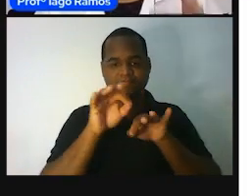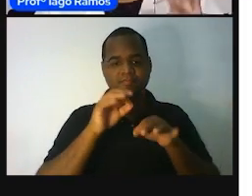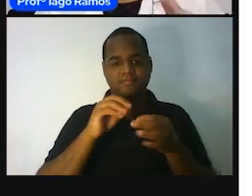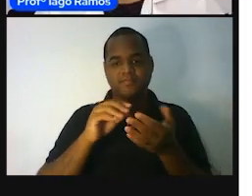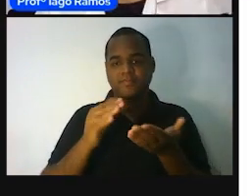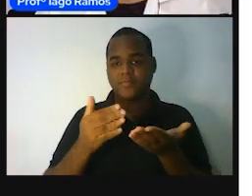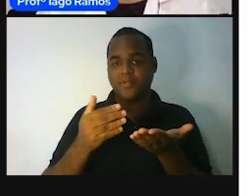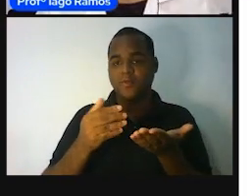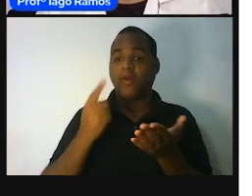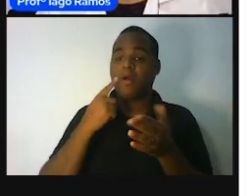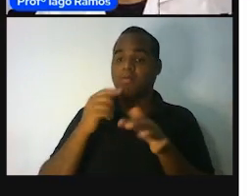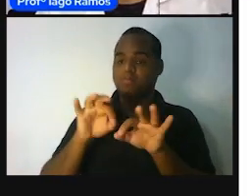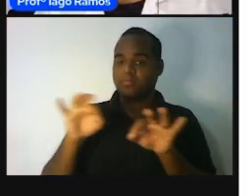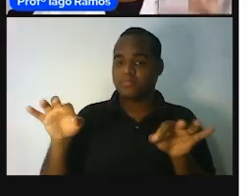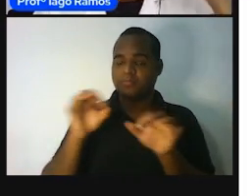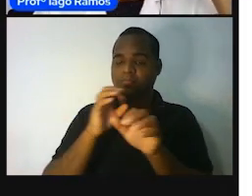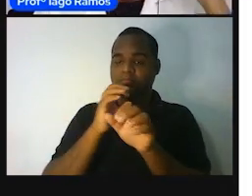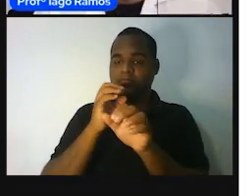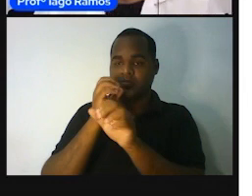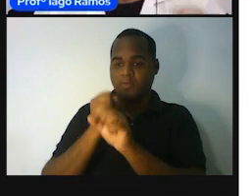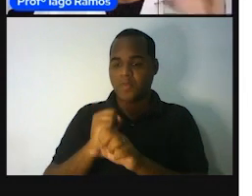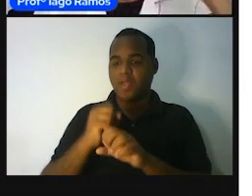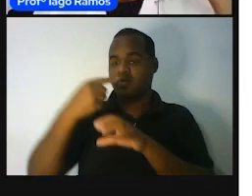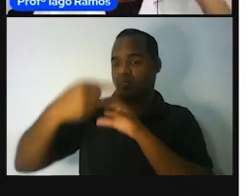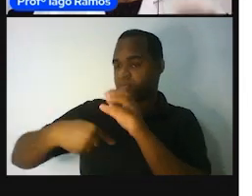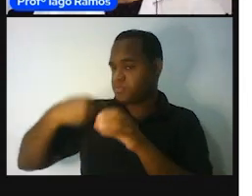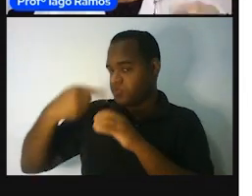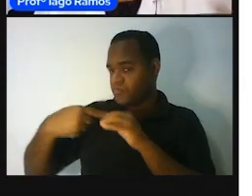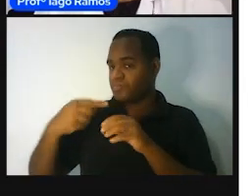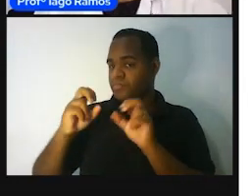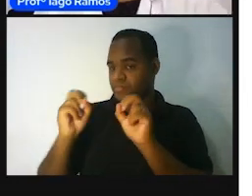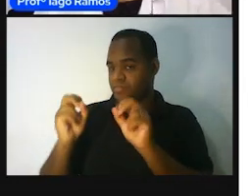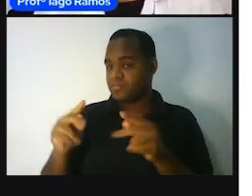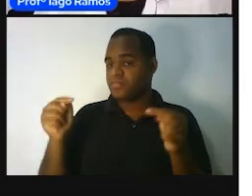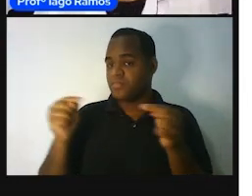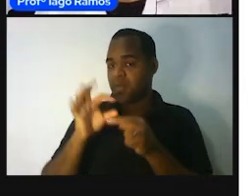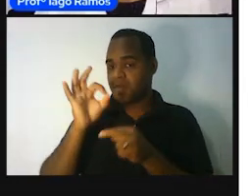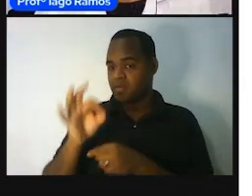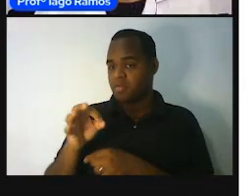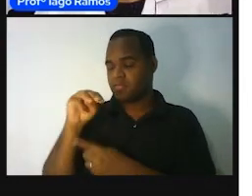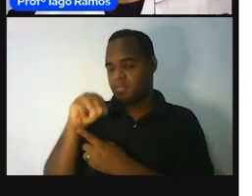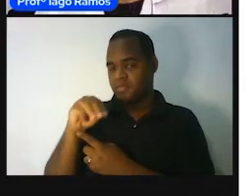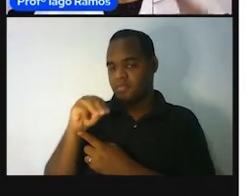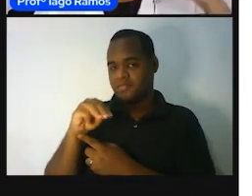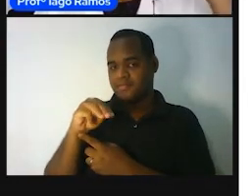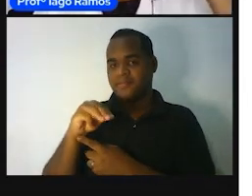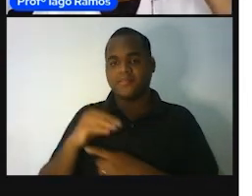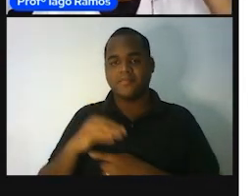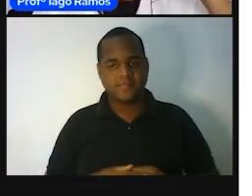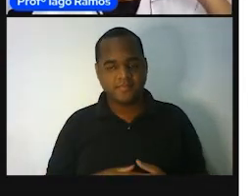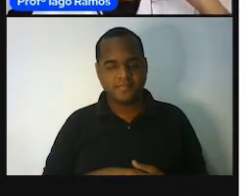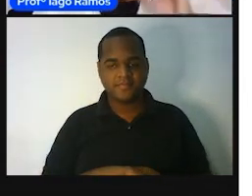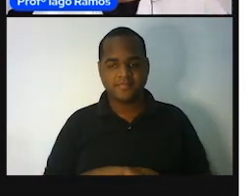comprimento em qualquer lugar do mundo, a humildade padrão mesmo, tá?